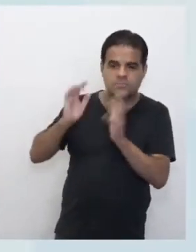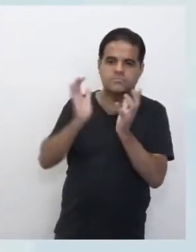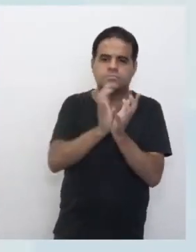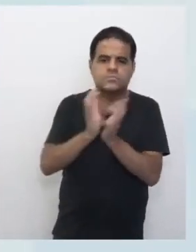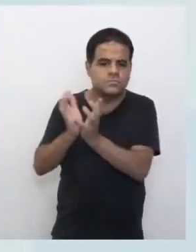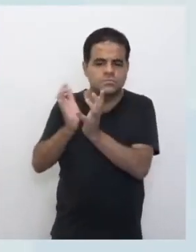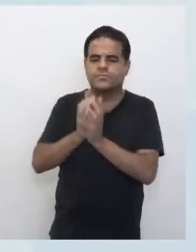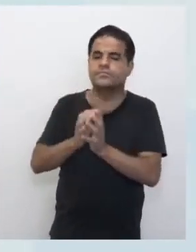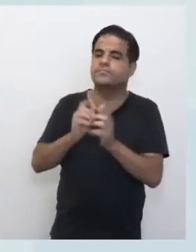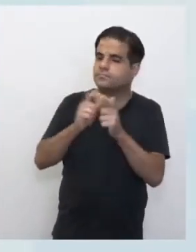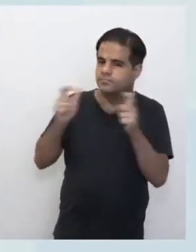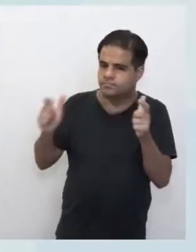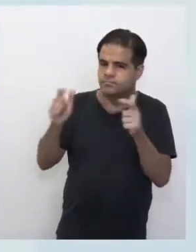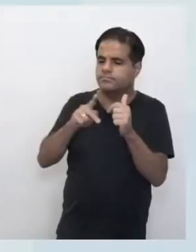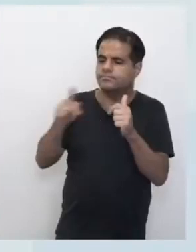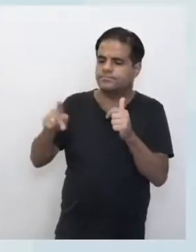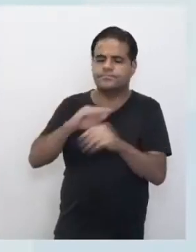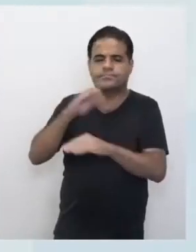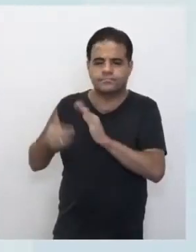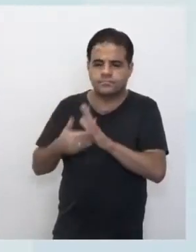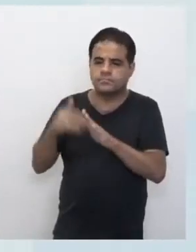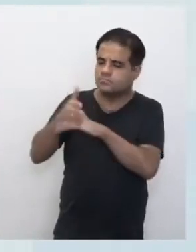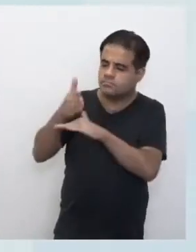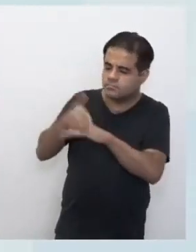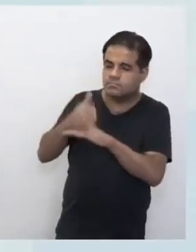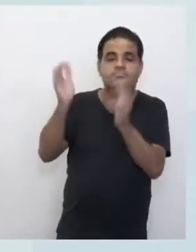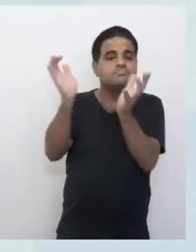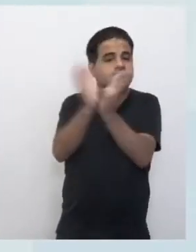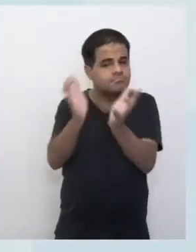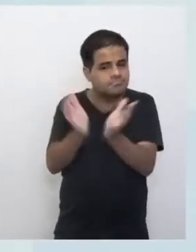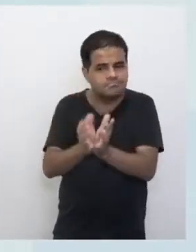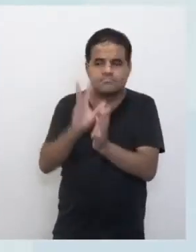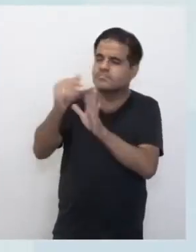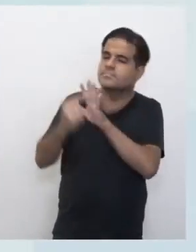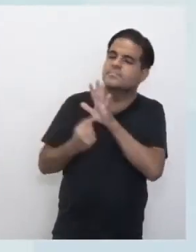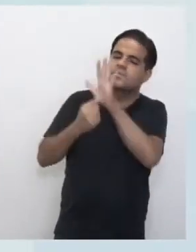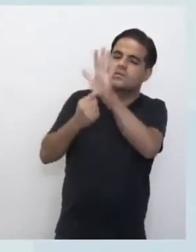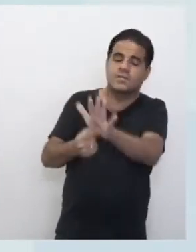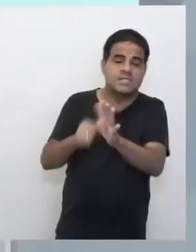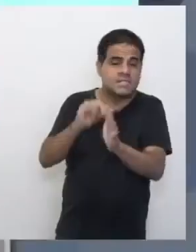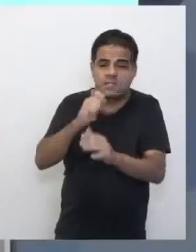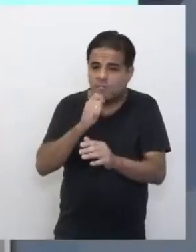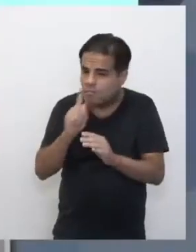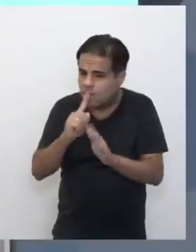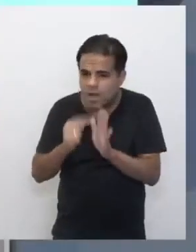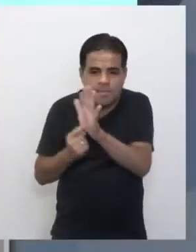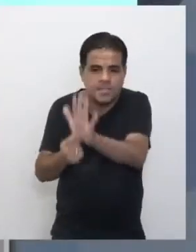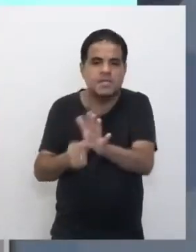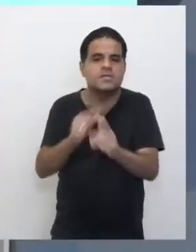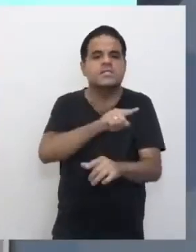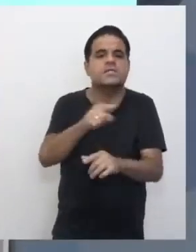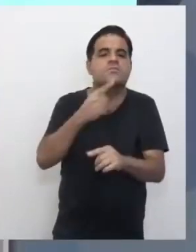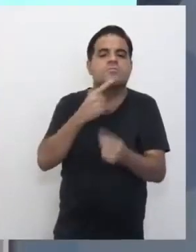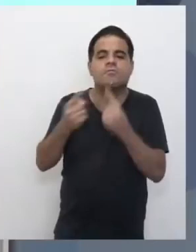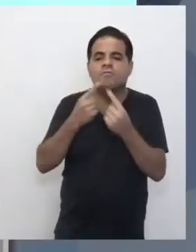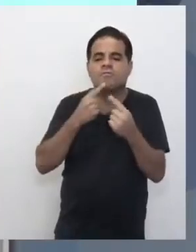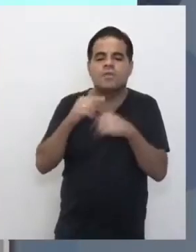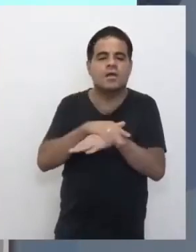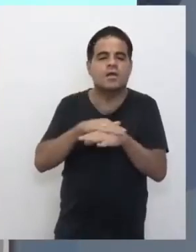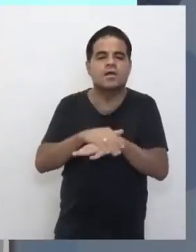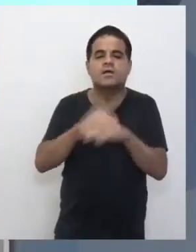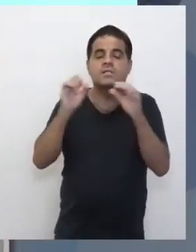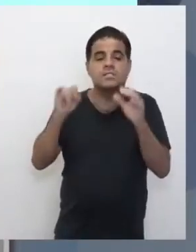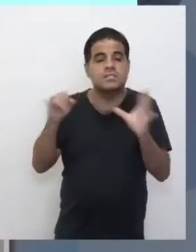E pra você que é professor, vão aparecer todas as suas turmas aqui. Se não aparece, que às vezes vocês estão falando, só vê se tá